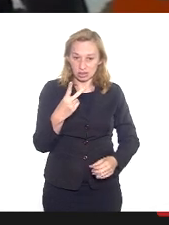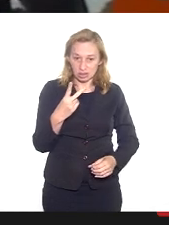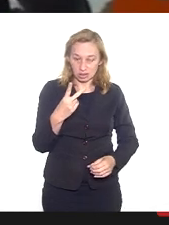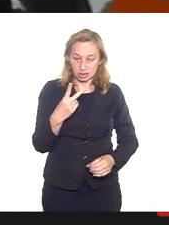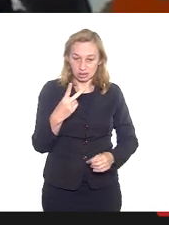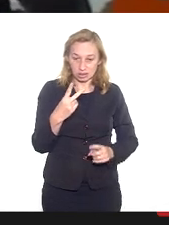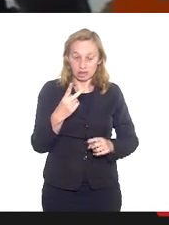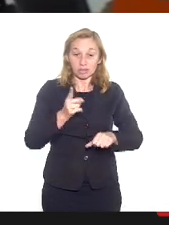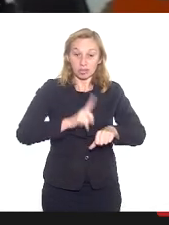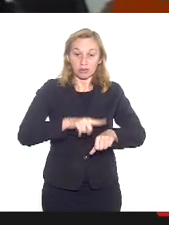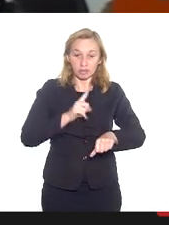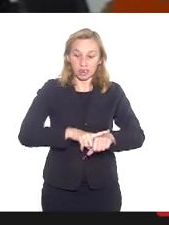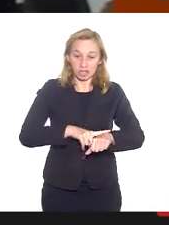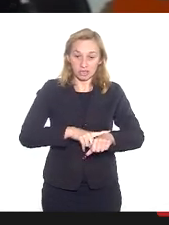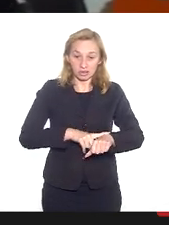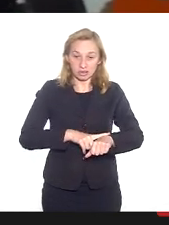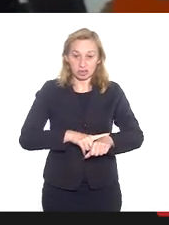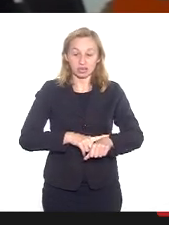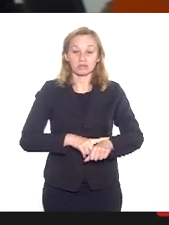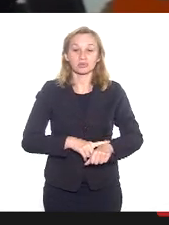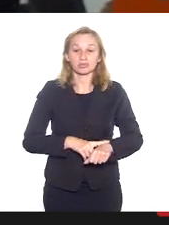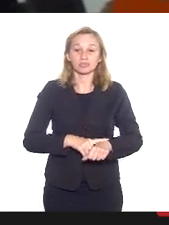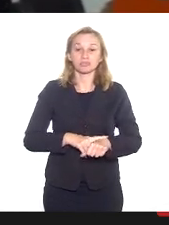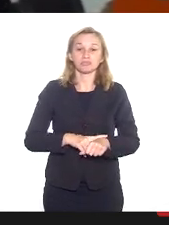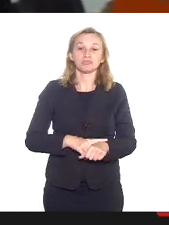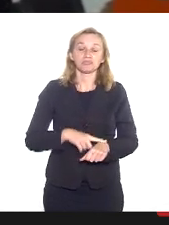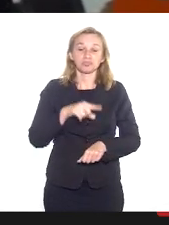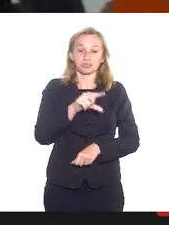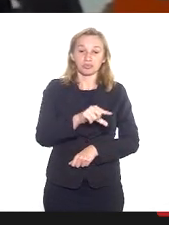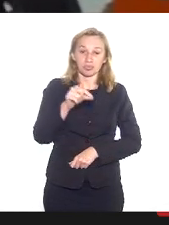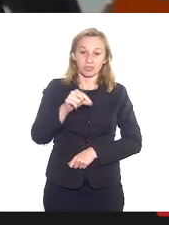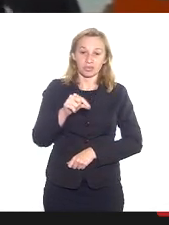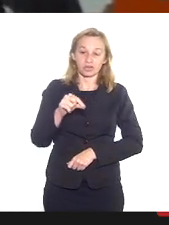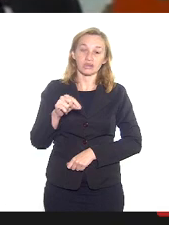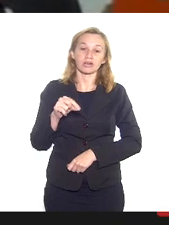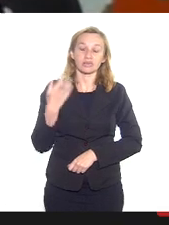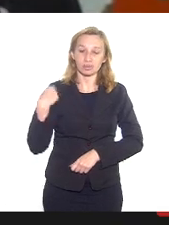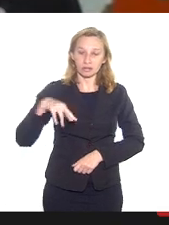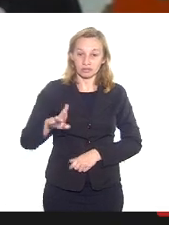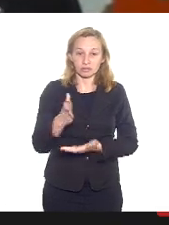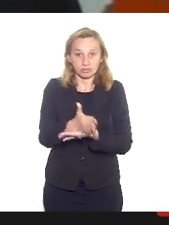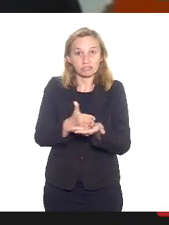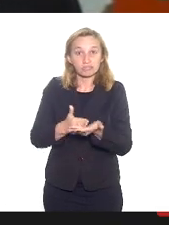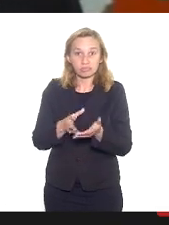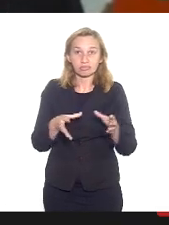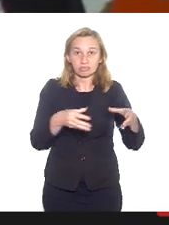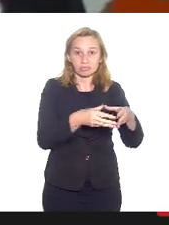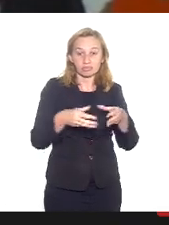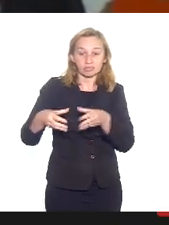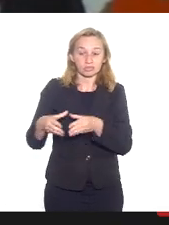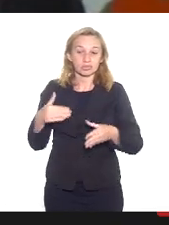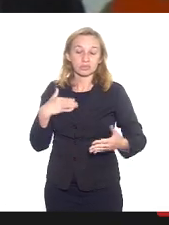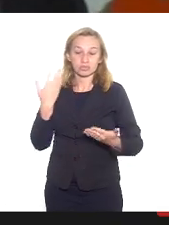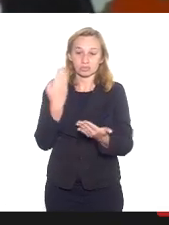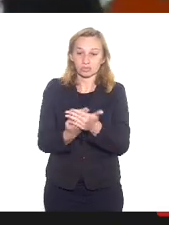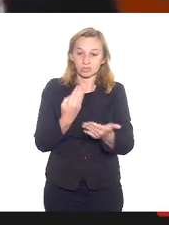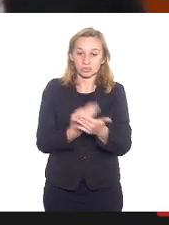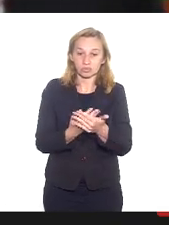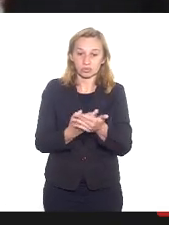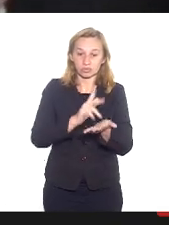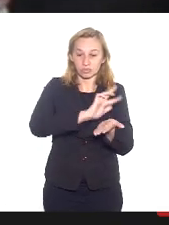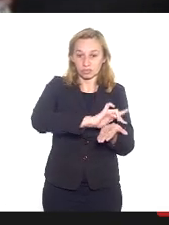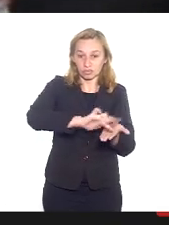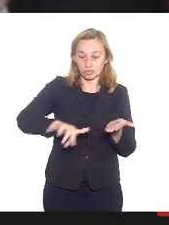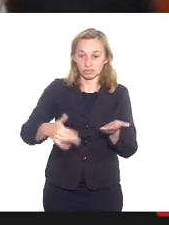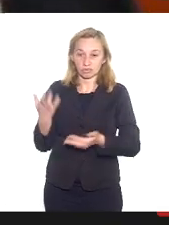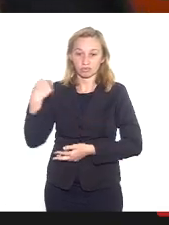Fenômeno Religioso onde eu escolhi, a gente se dividia em grupos e eu escolhi estudar as religiões